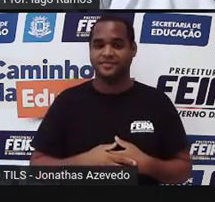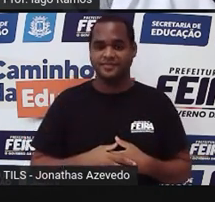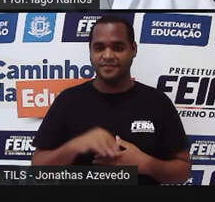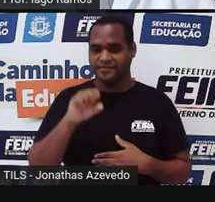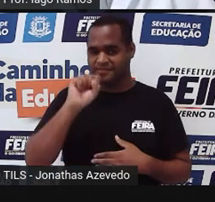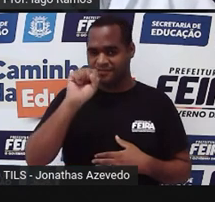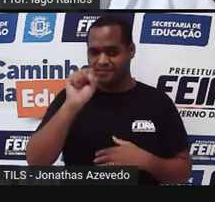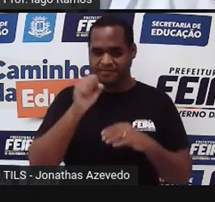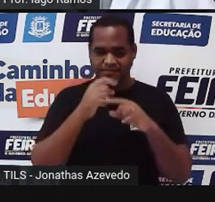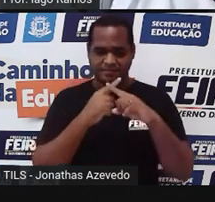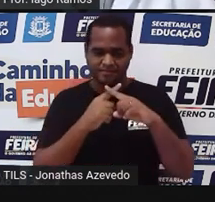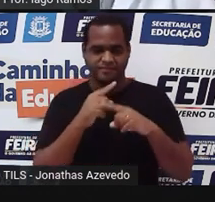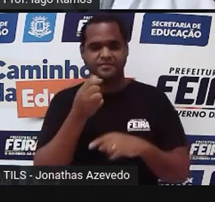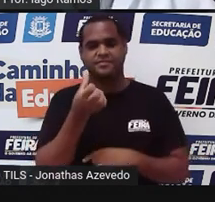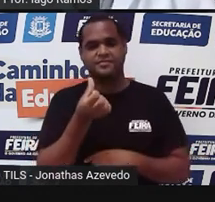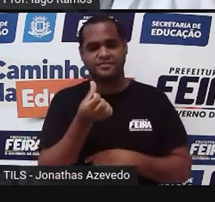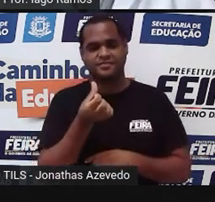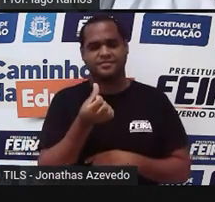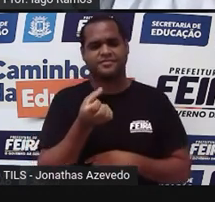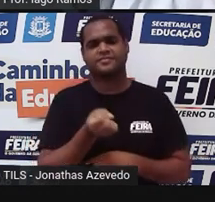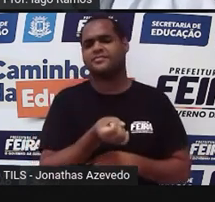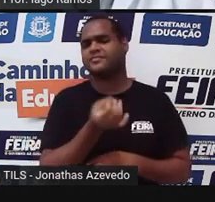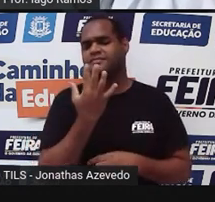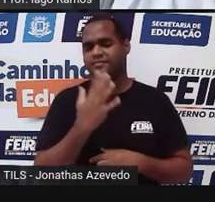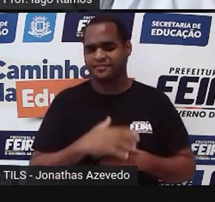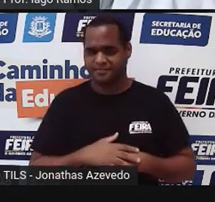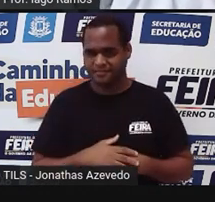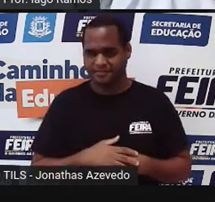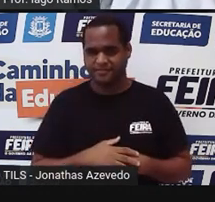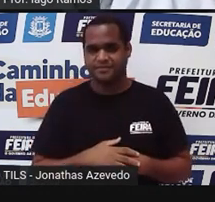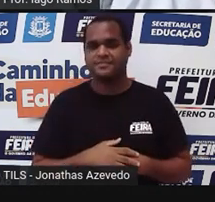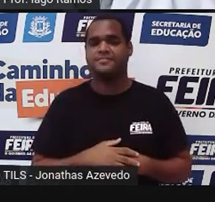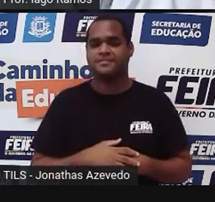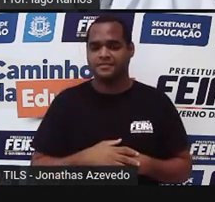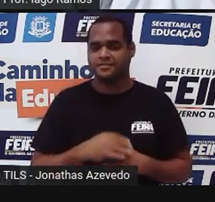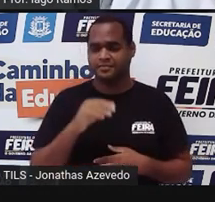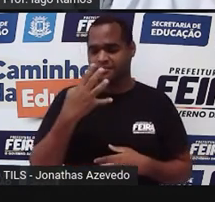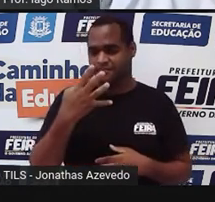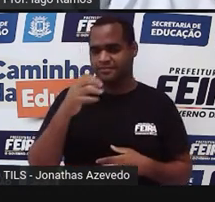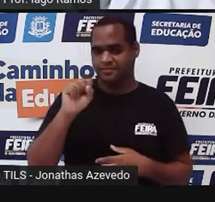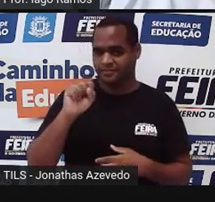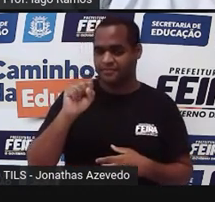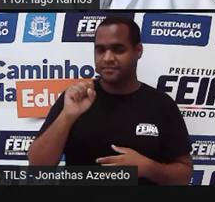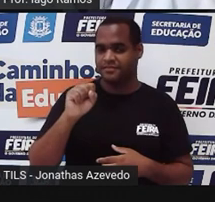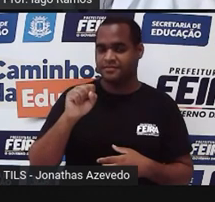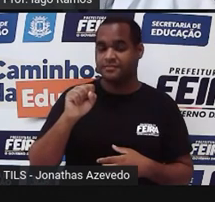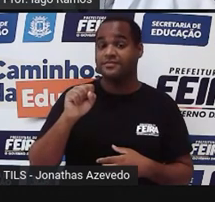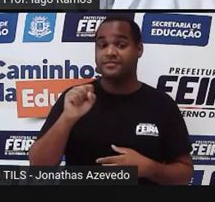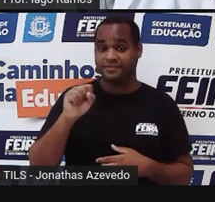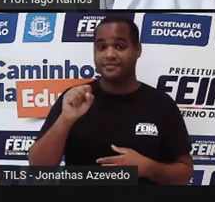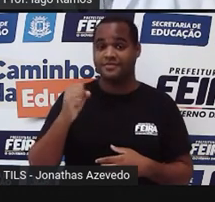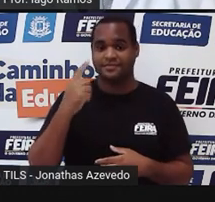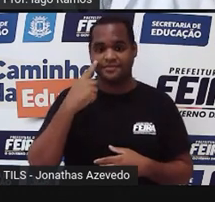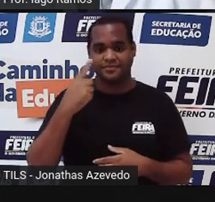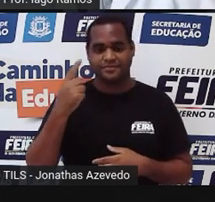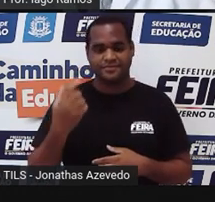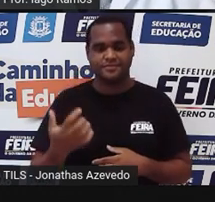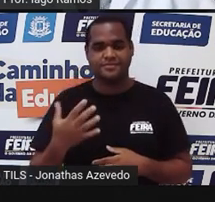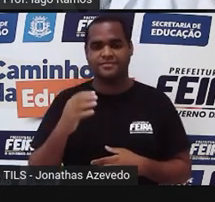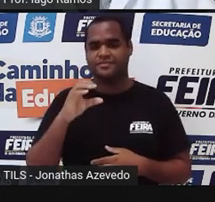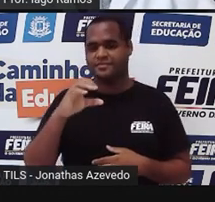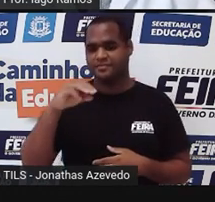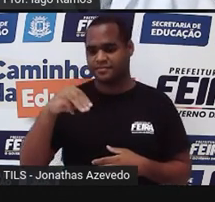6 vezes 8. Vamos lá. 6 vezes 8, 48. E a parte do centímetro vezes